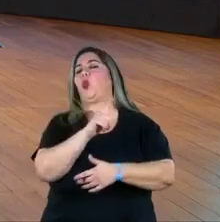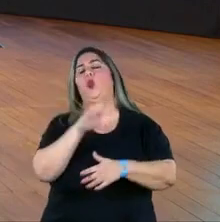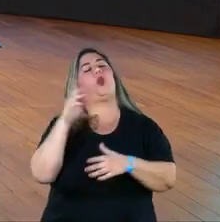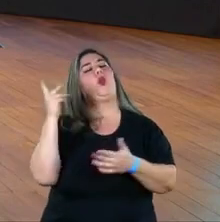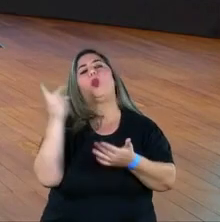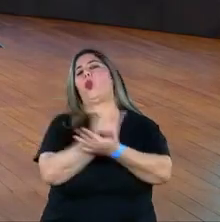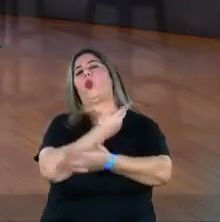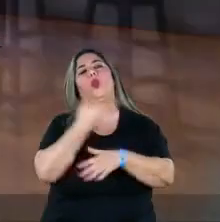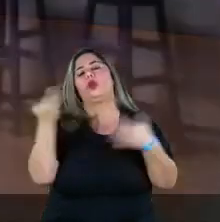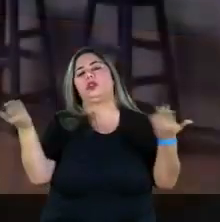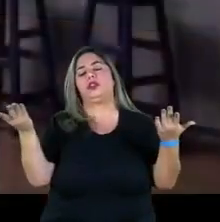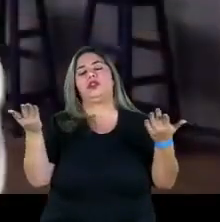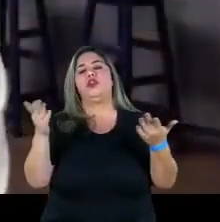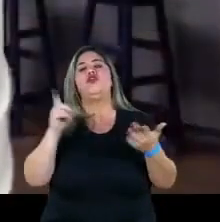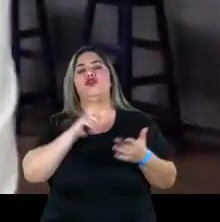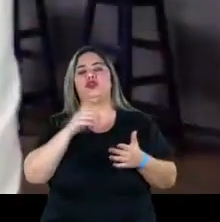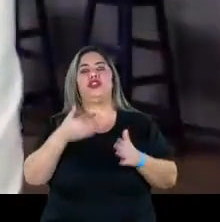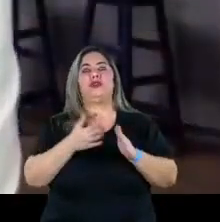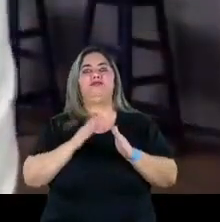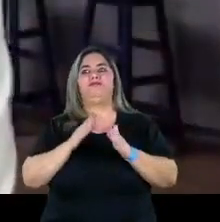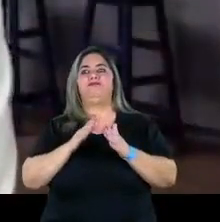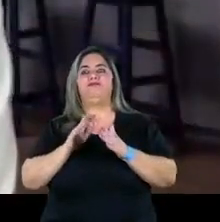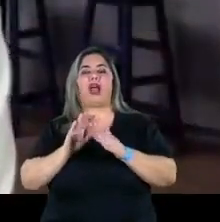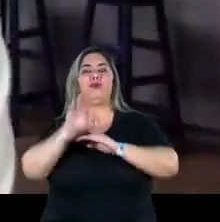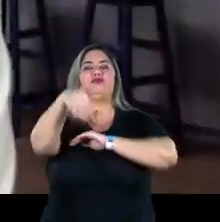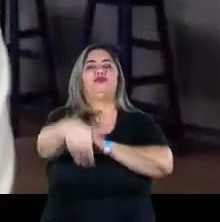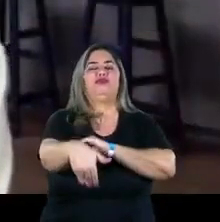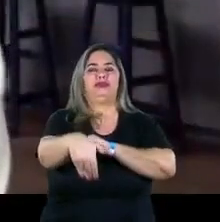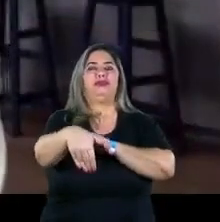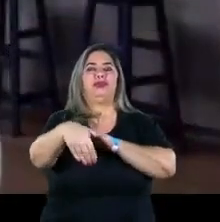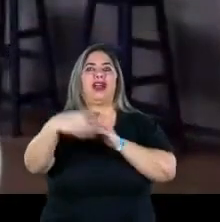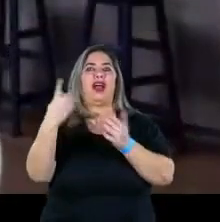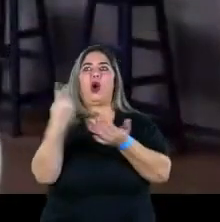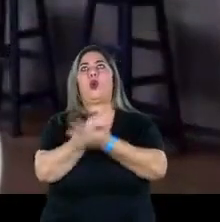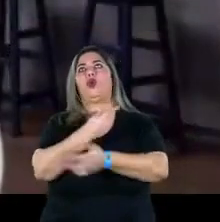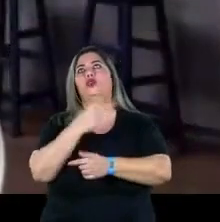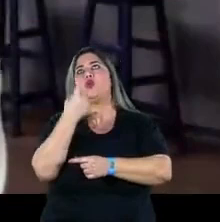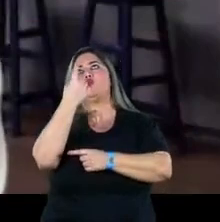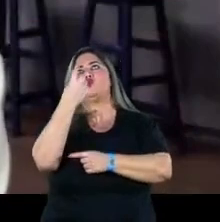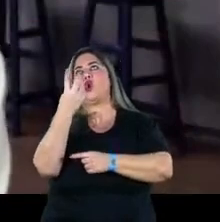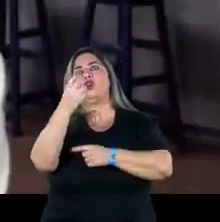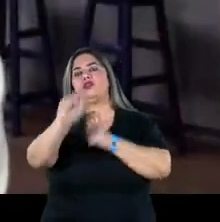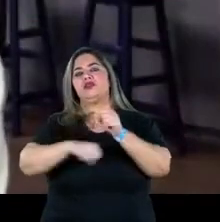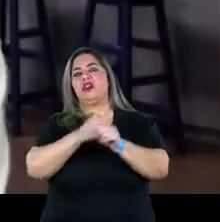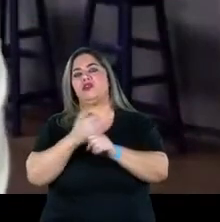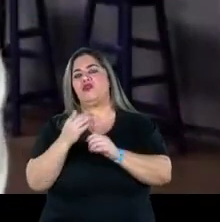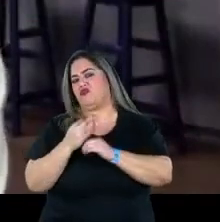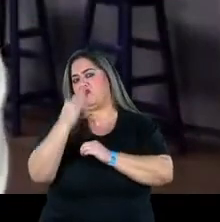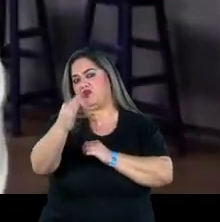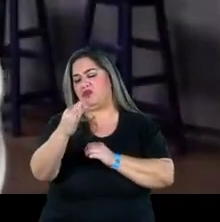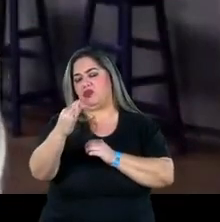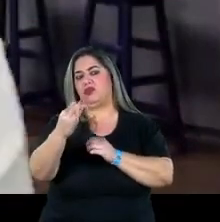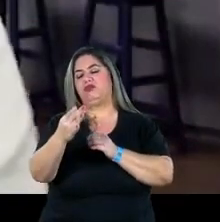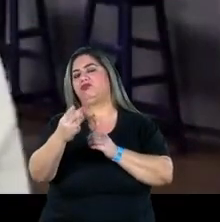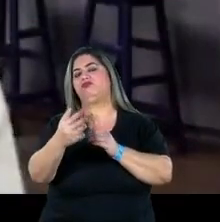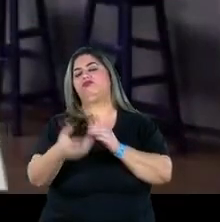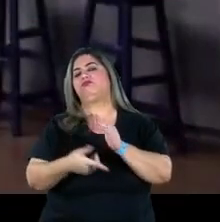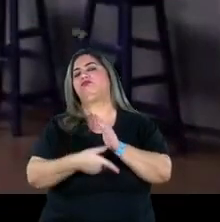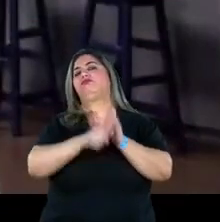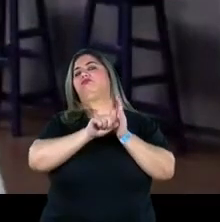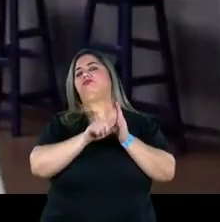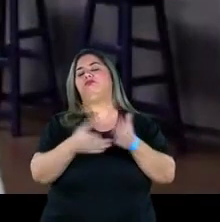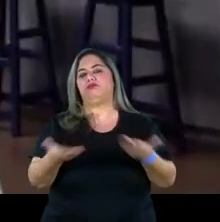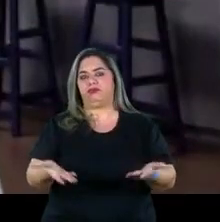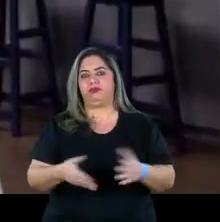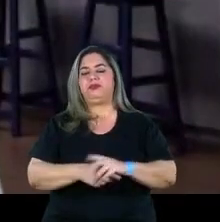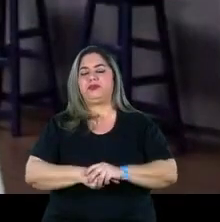A gente já estava nesse caminho. gente antecipou o que ia acontecer talvez em um ou dois anos. Sim. A gente botou isso para frente. Então, se